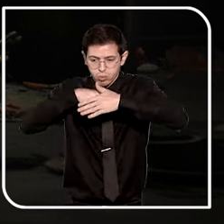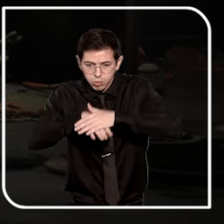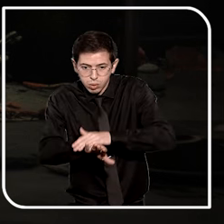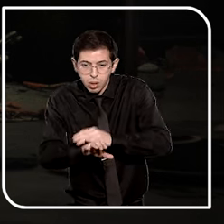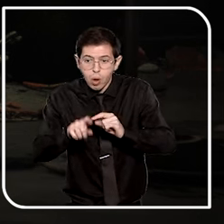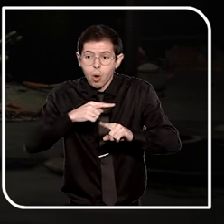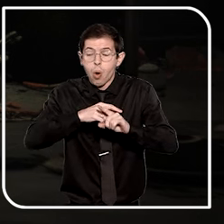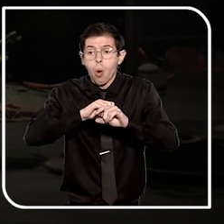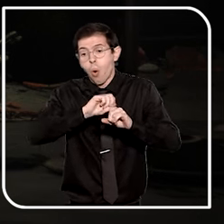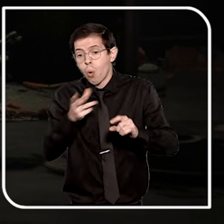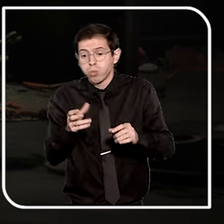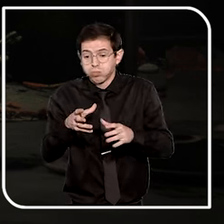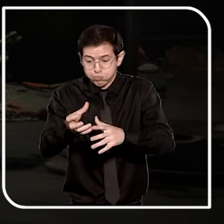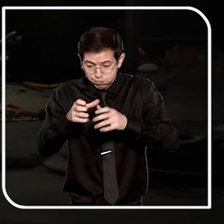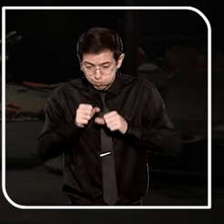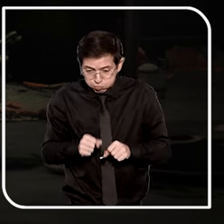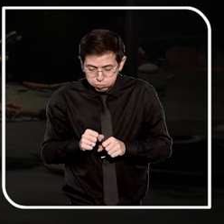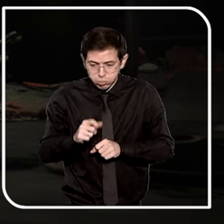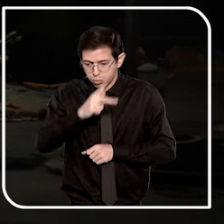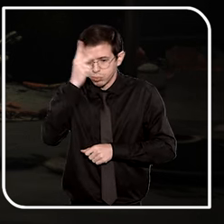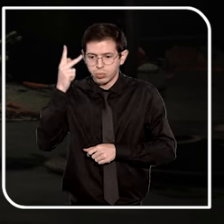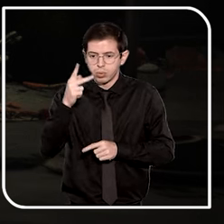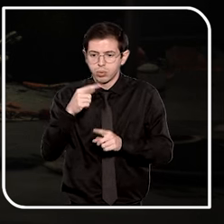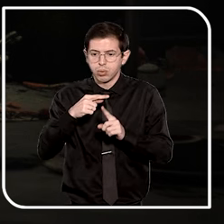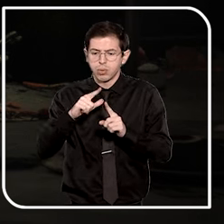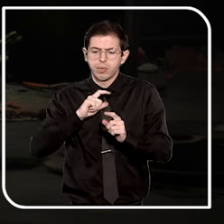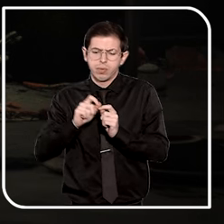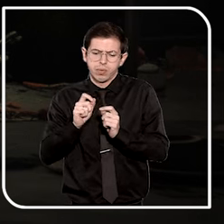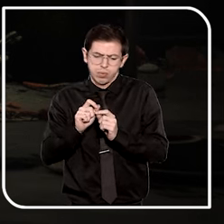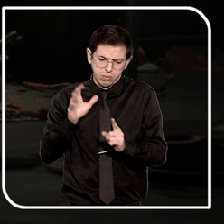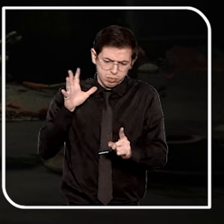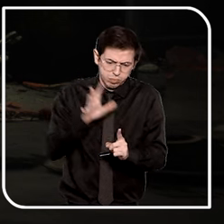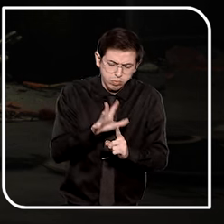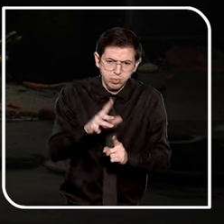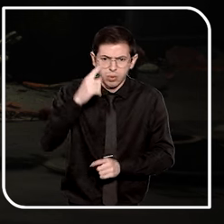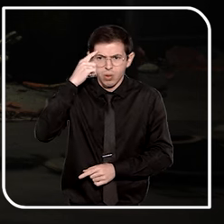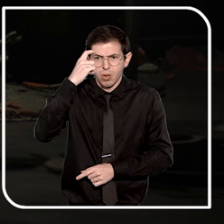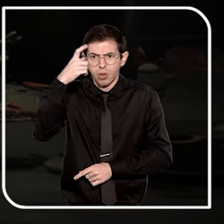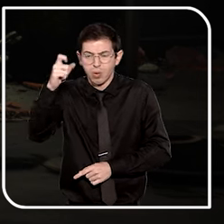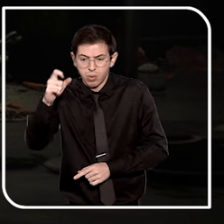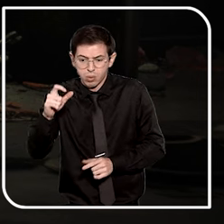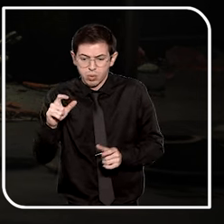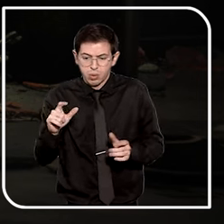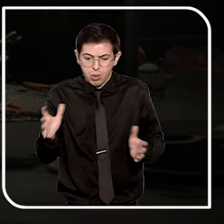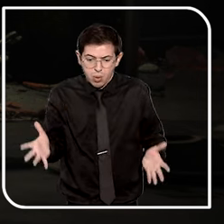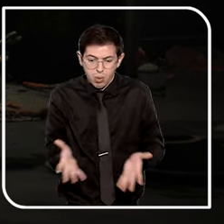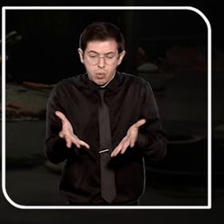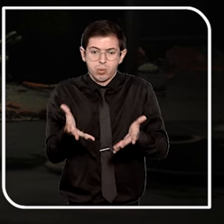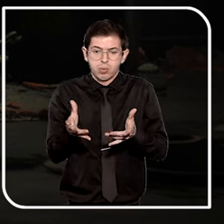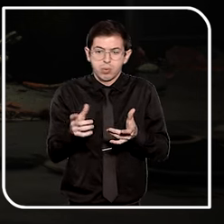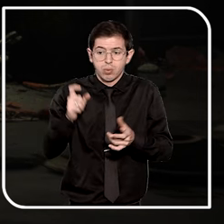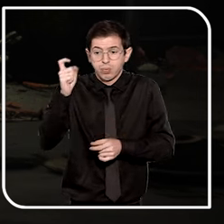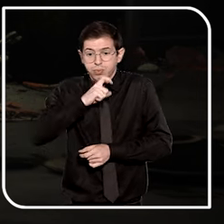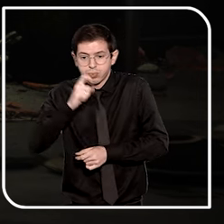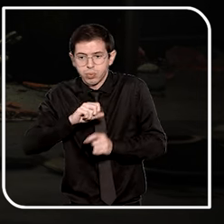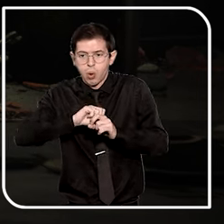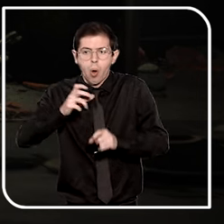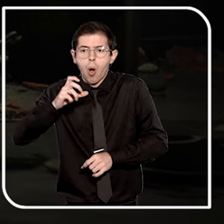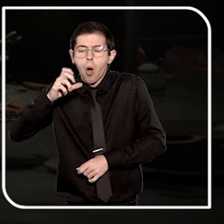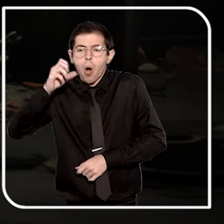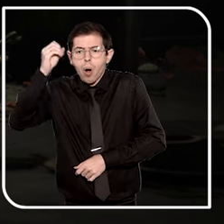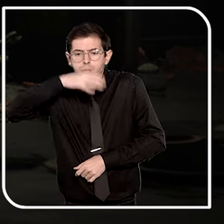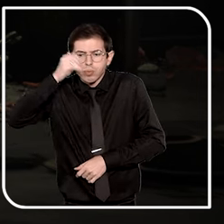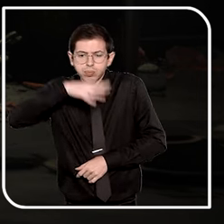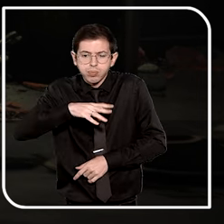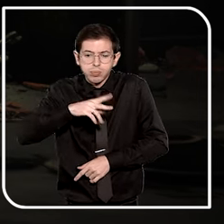ou acolher pessoa mediante grave ameaça, violência ou ação, fraude ou abuso com a